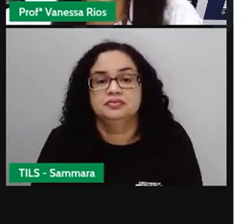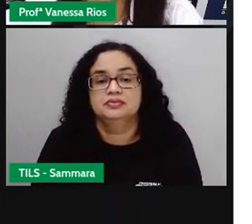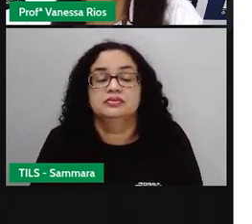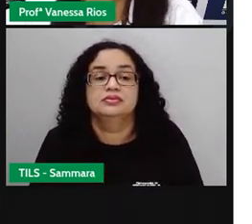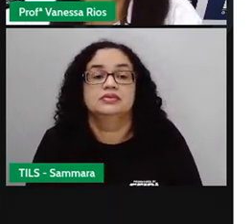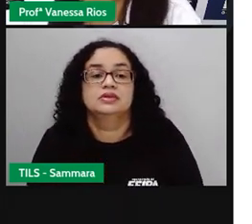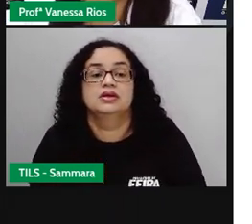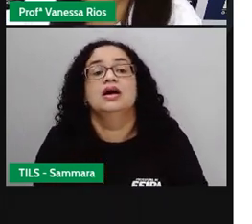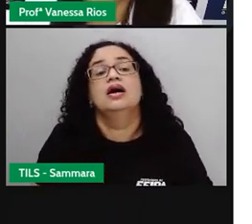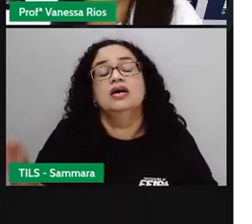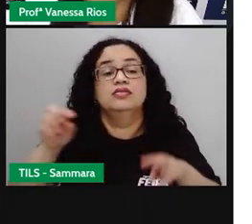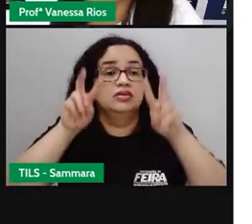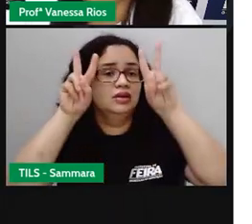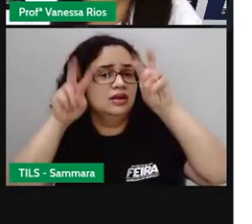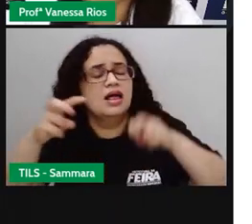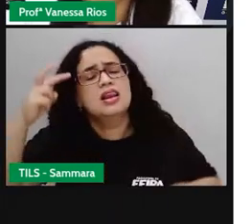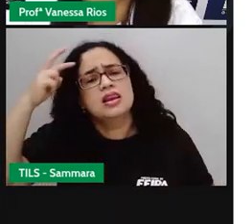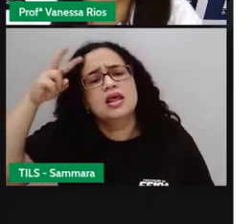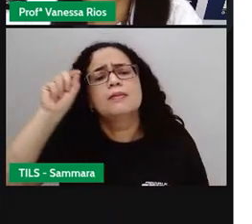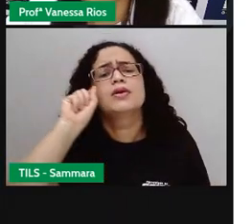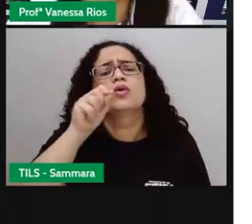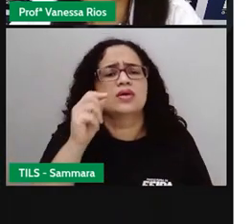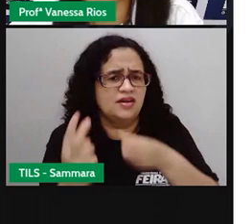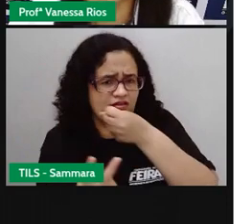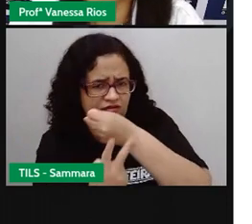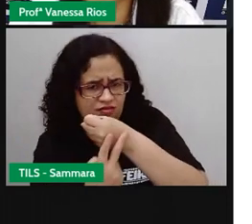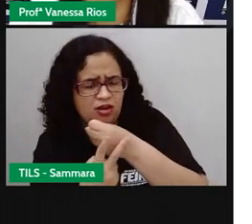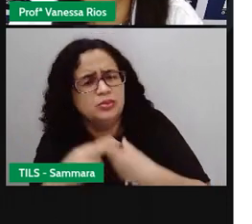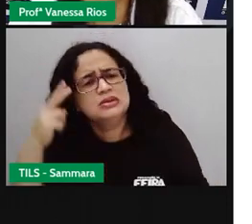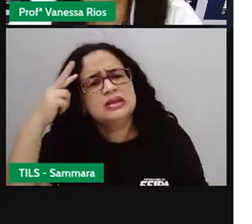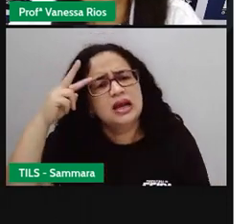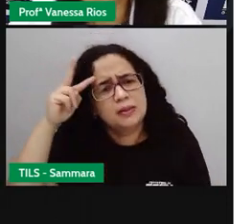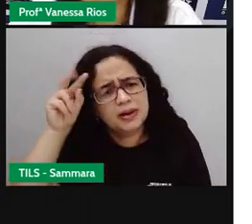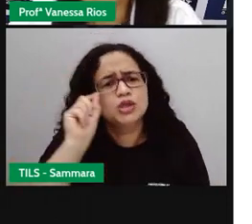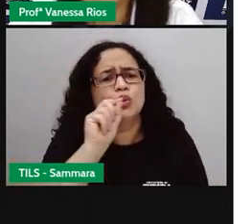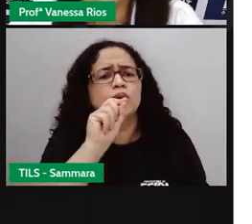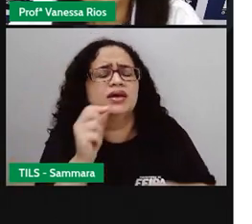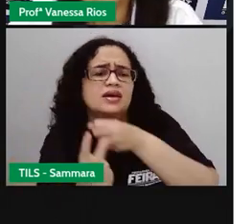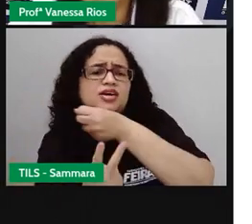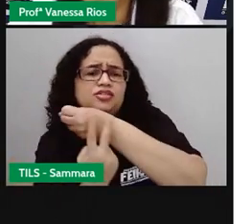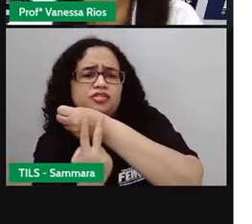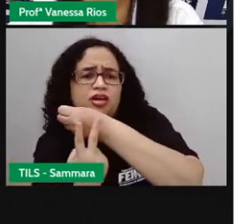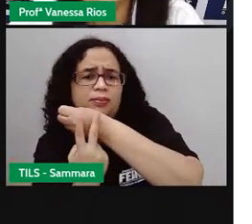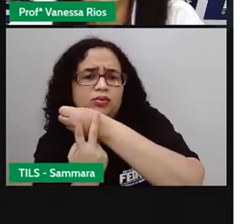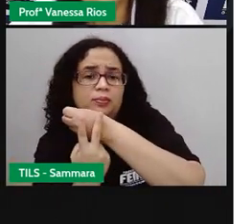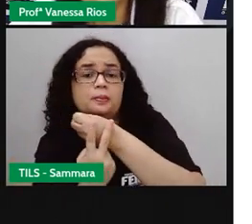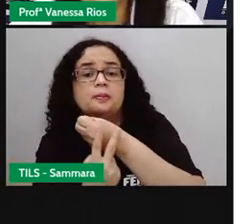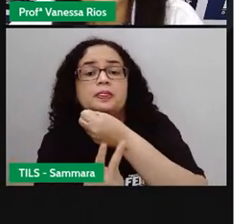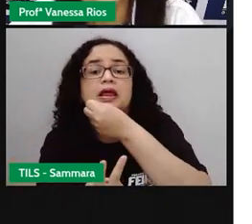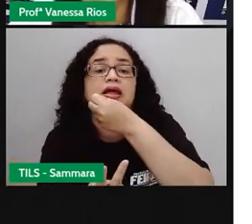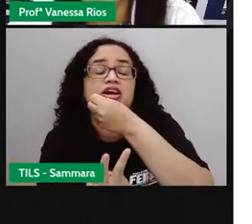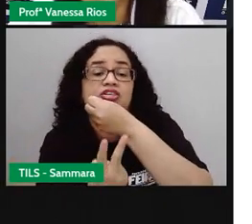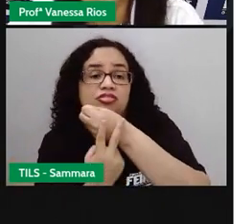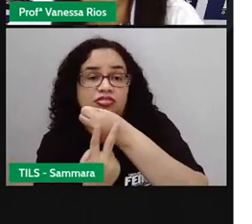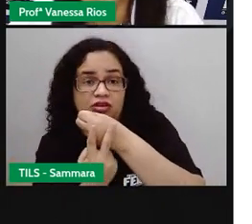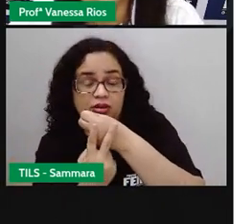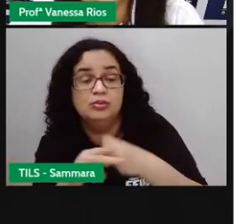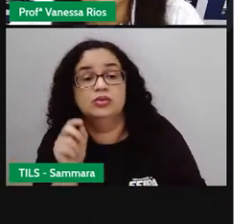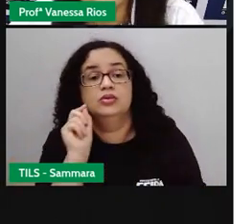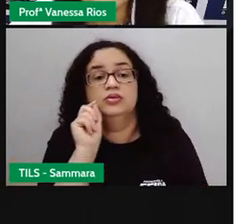a gente volta aí para reavisar o que é verbo. Estão lembrados aí o que é verbo? Ó, verbo é